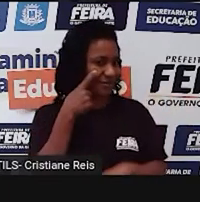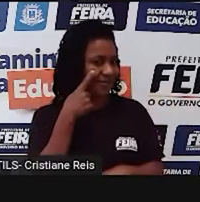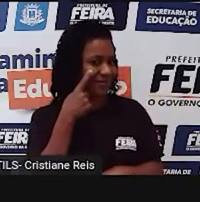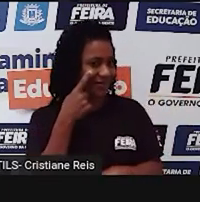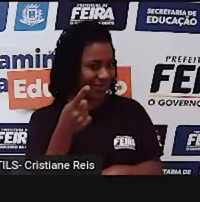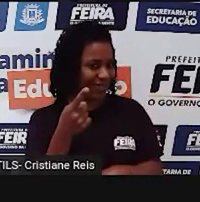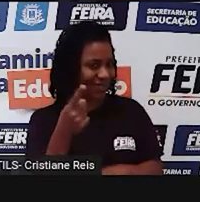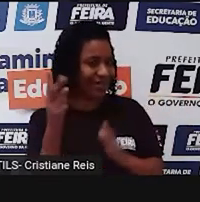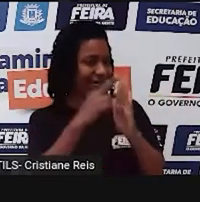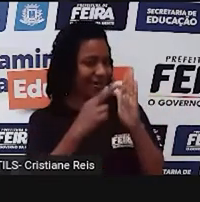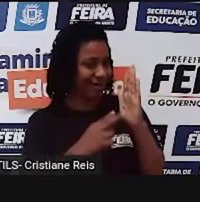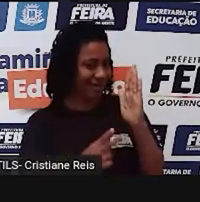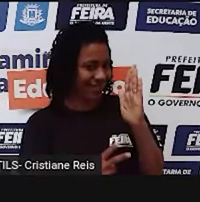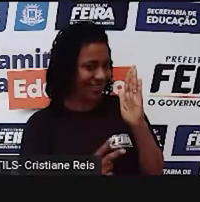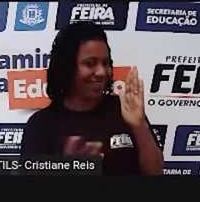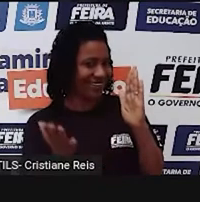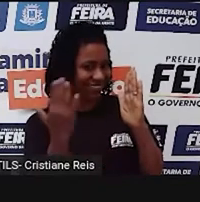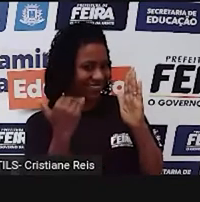Vamos ler junto comigo?